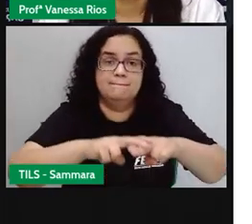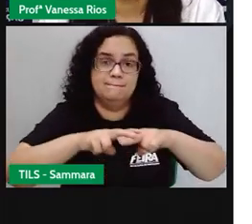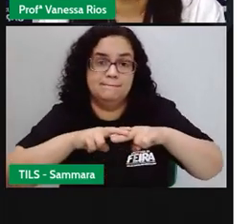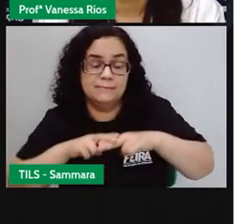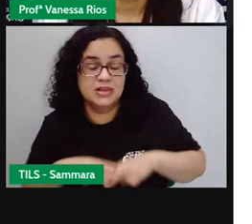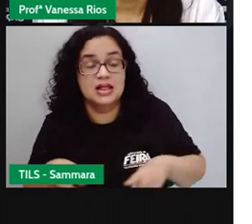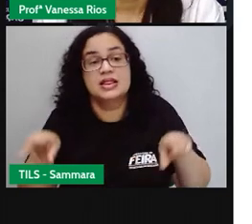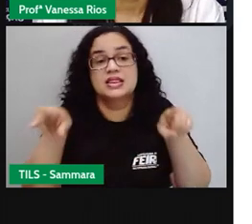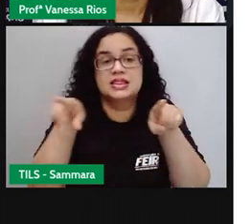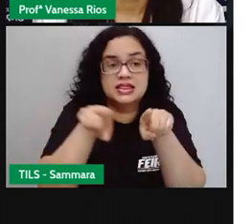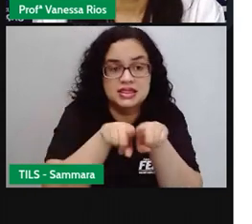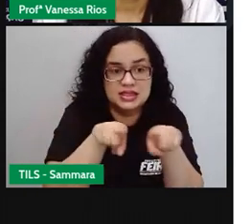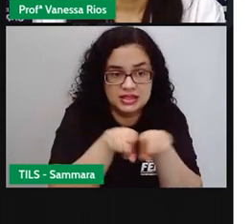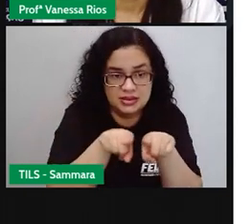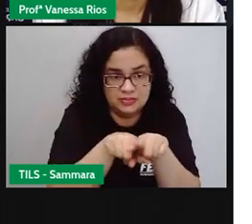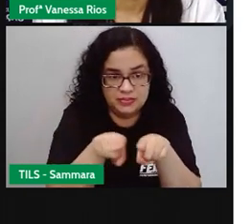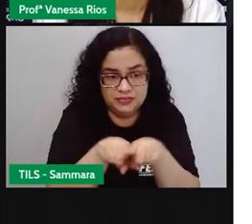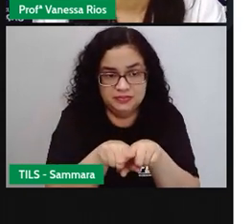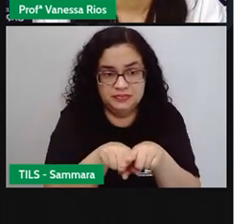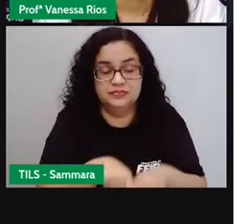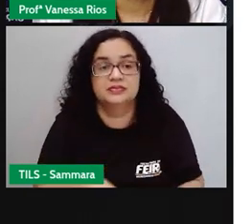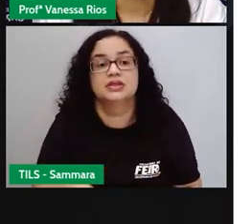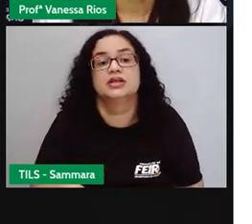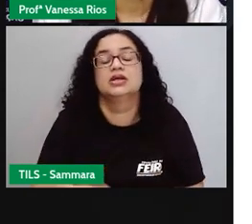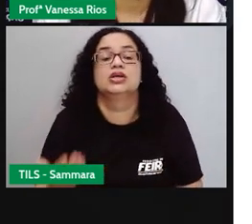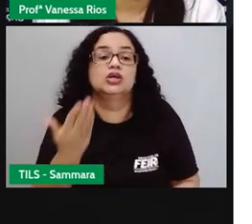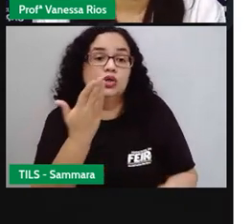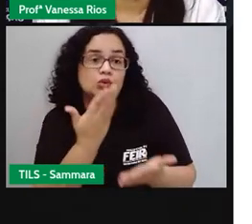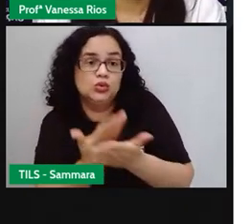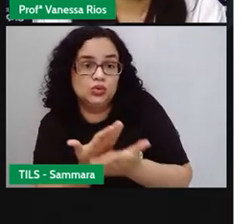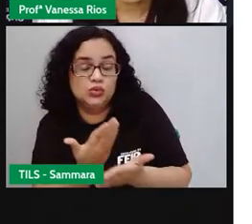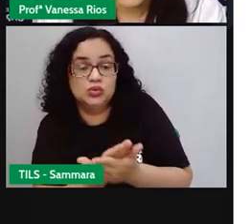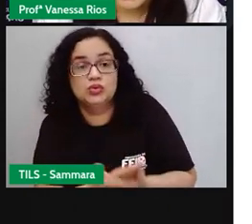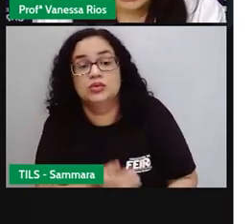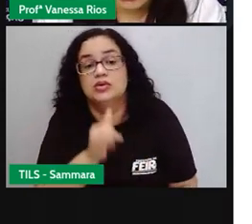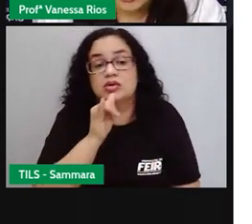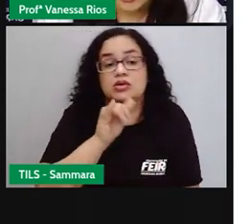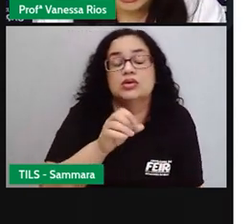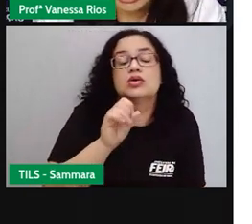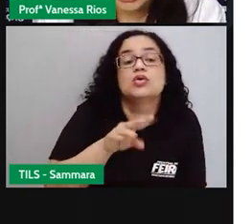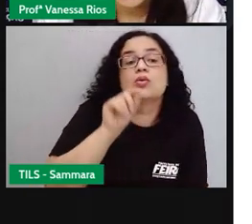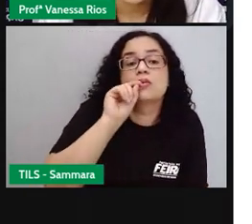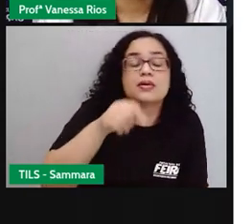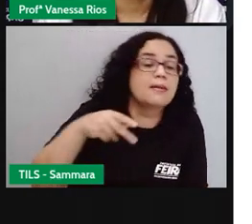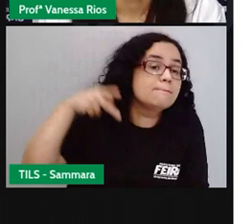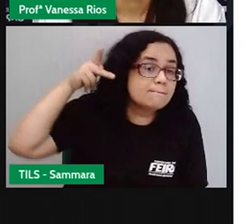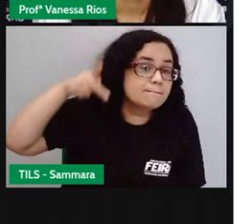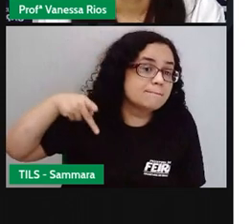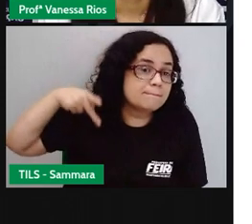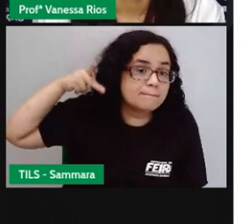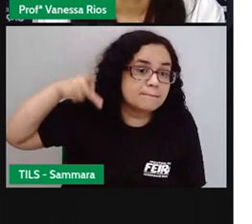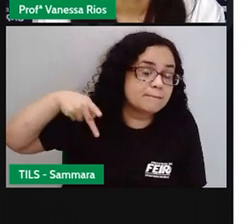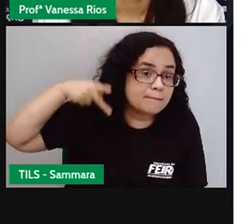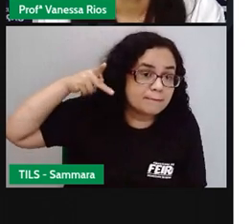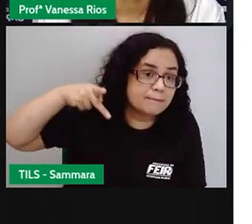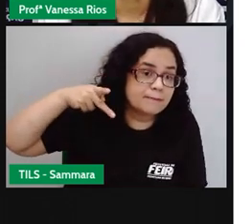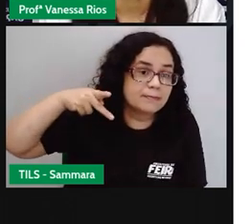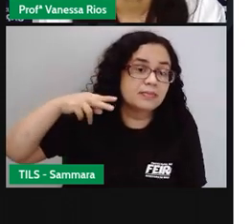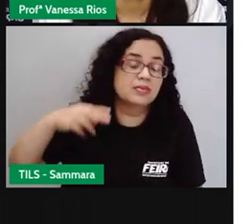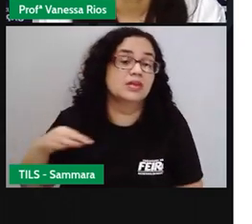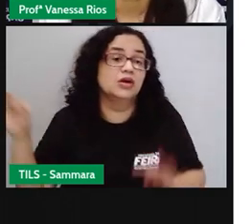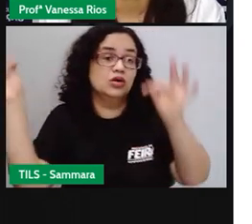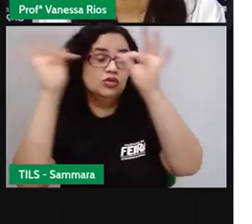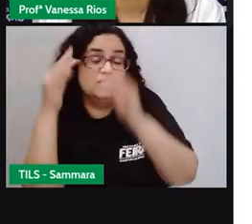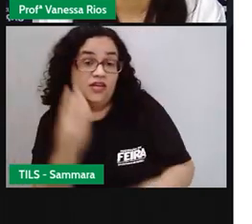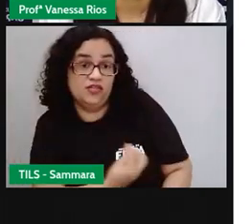colocou também para ser estudado, para ser divulgado o conceito de política, observando aí a